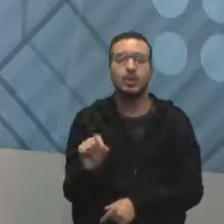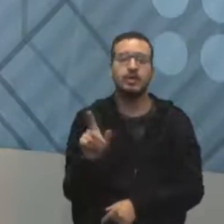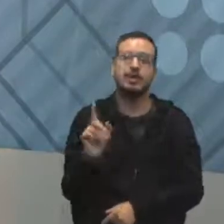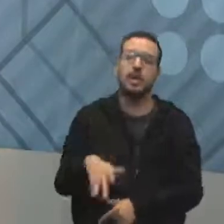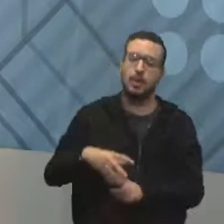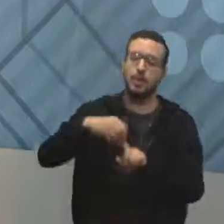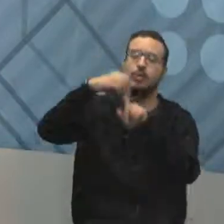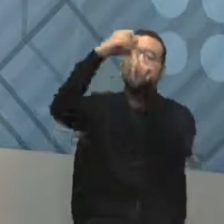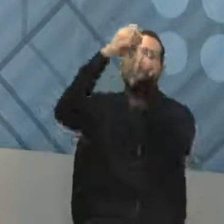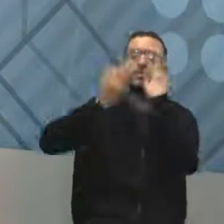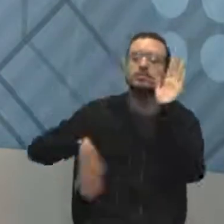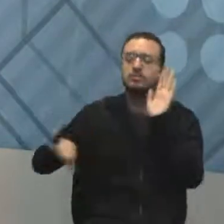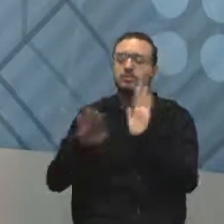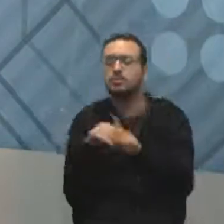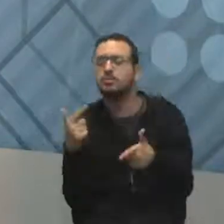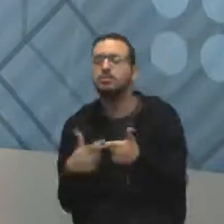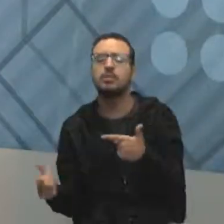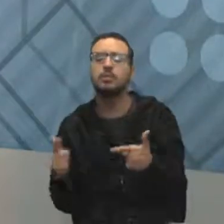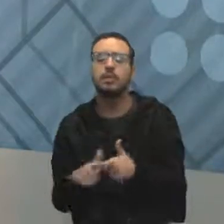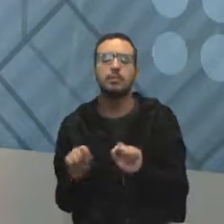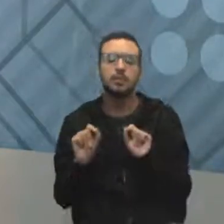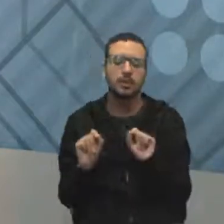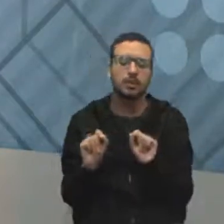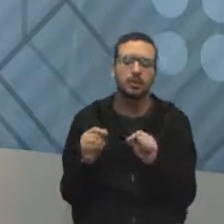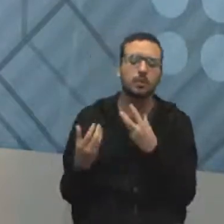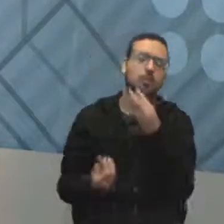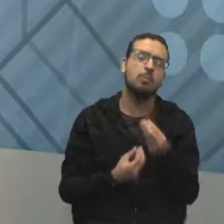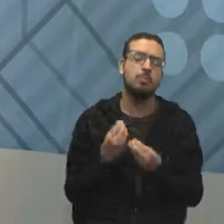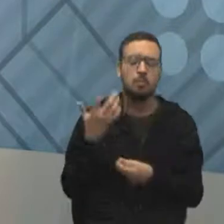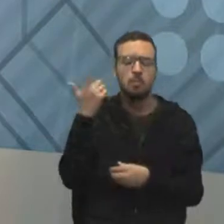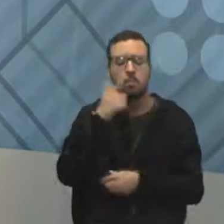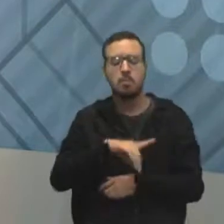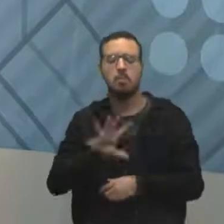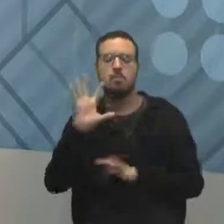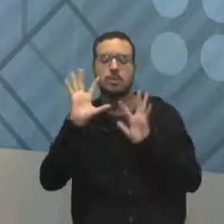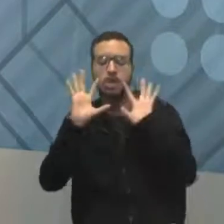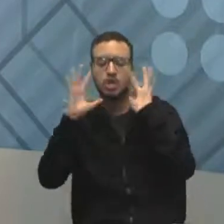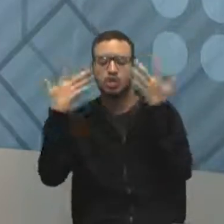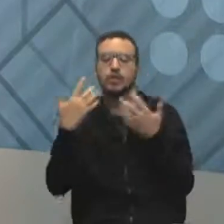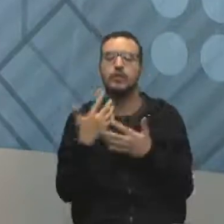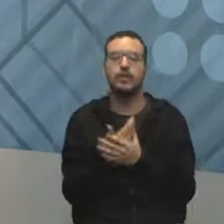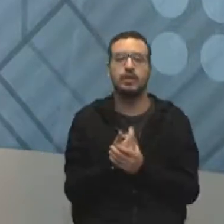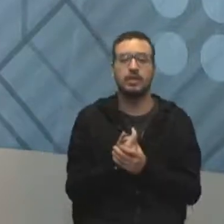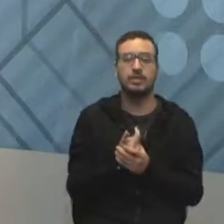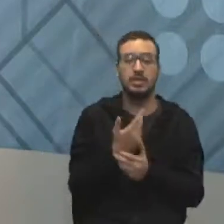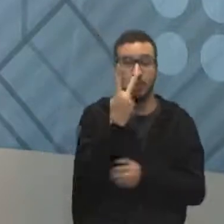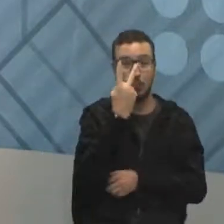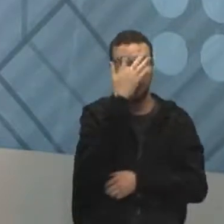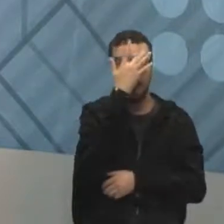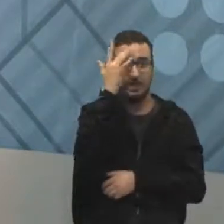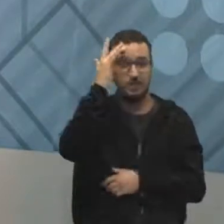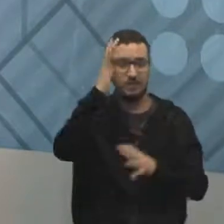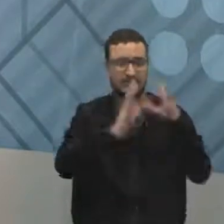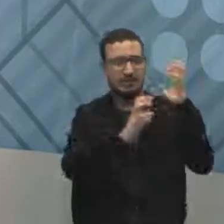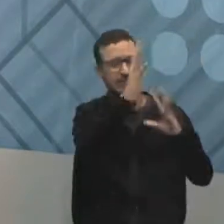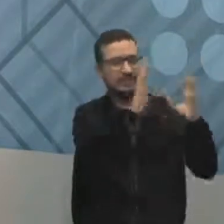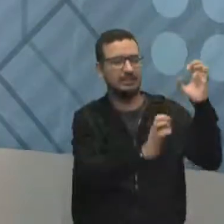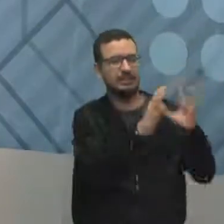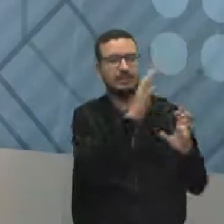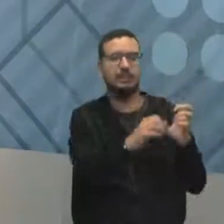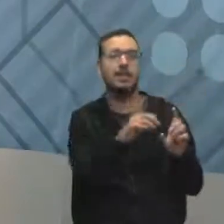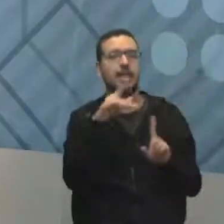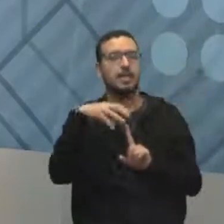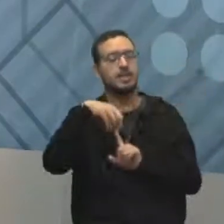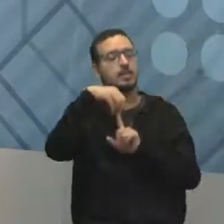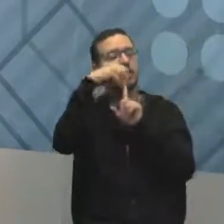qual é o problema? Por está acontecendo? Como é que nós vamos resolver? Duas pessoas não se entendem. Bom, vamos se entender? Vamos